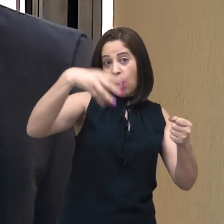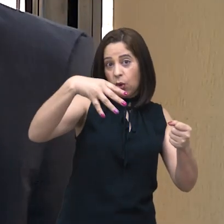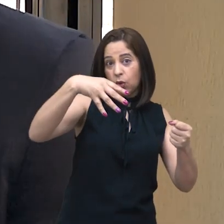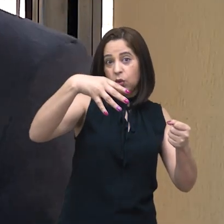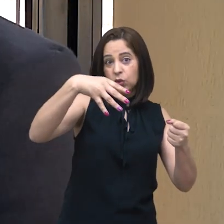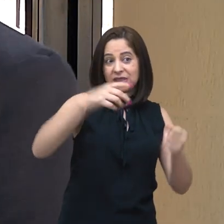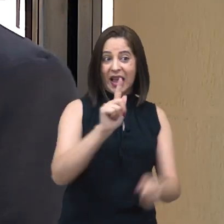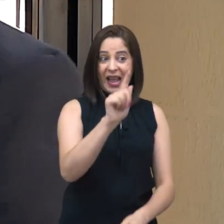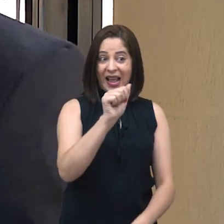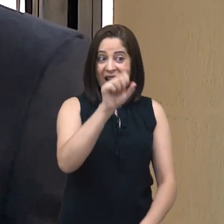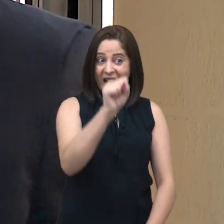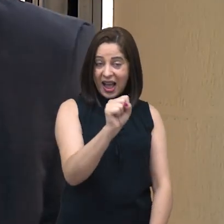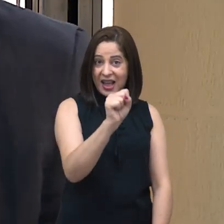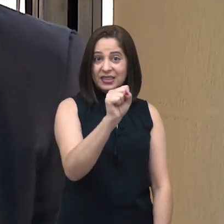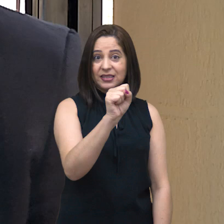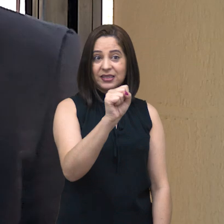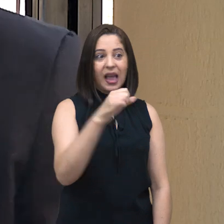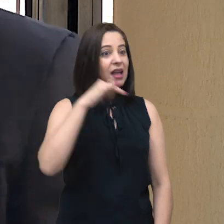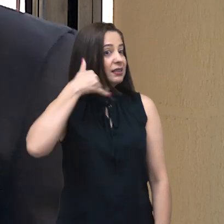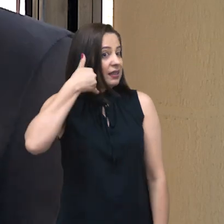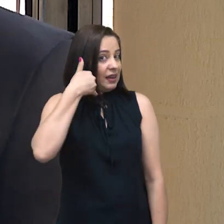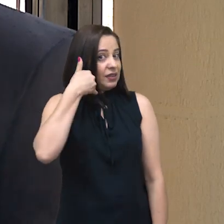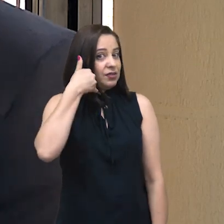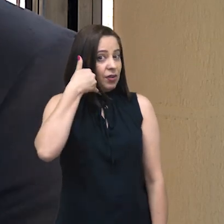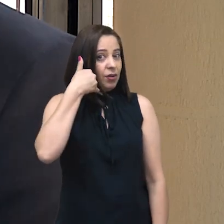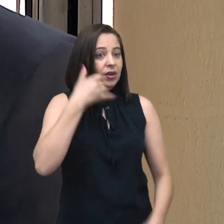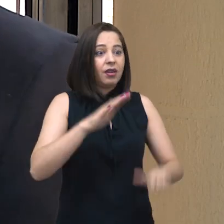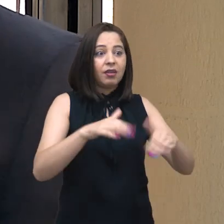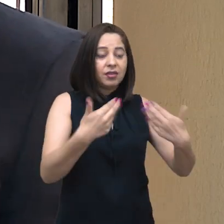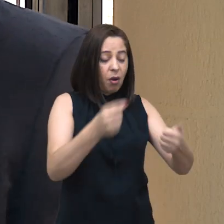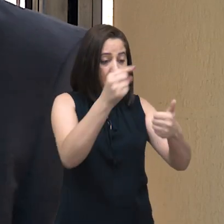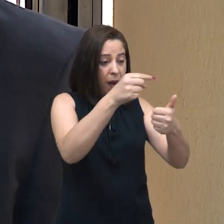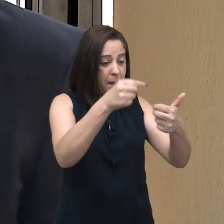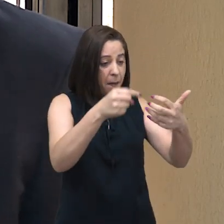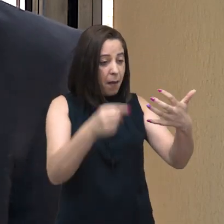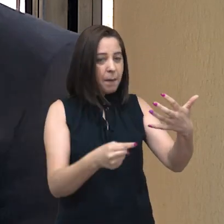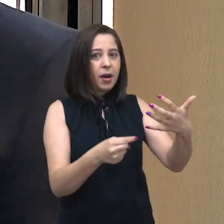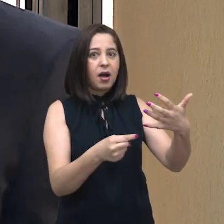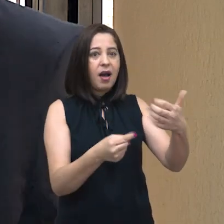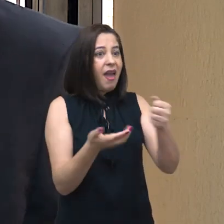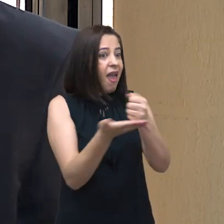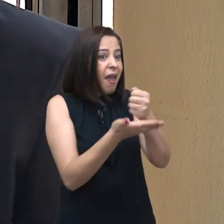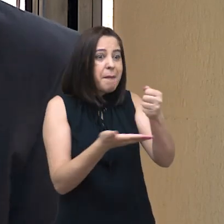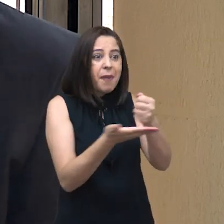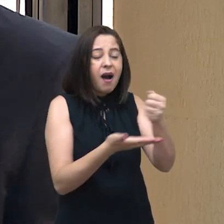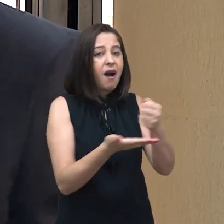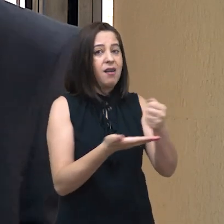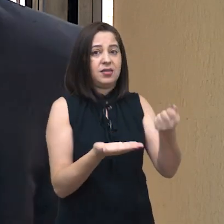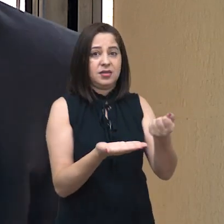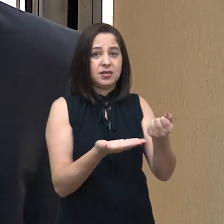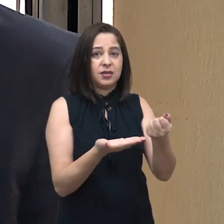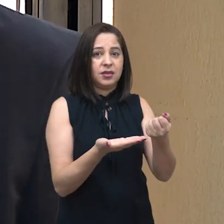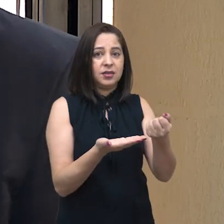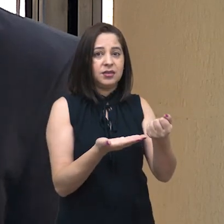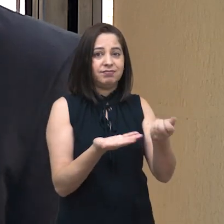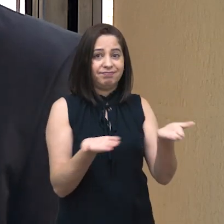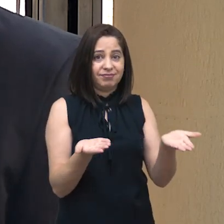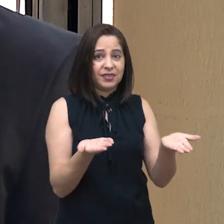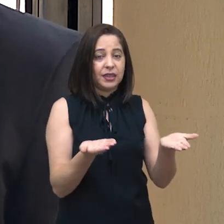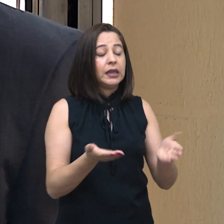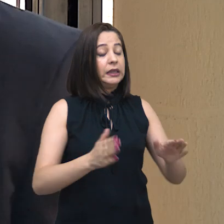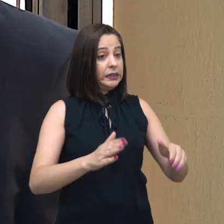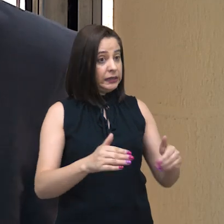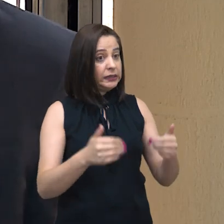Água, luz, gás, telefone. Então, vamos colocar o recorte da energia e da água.